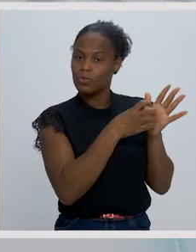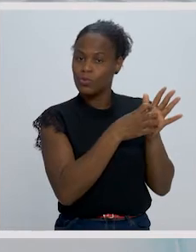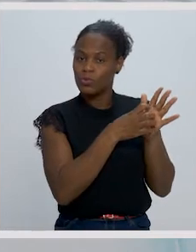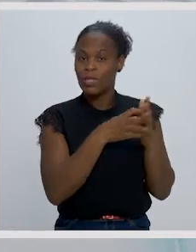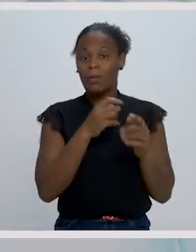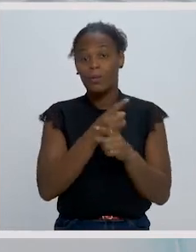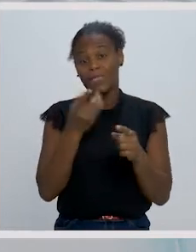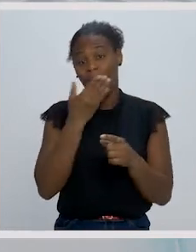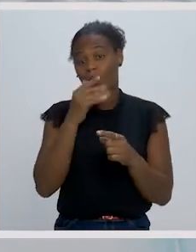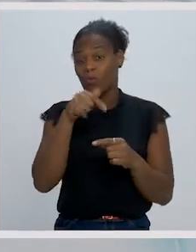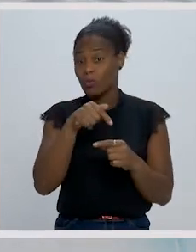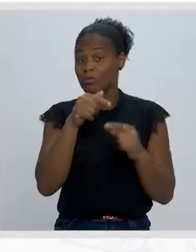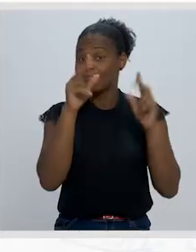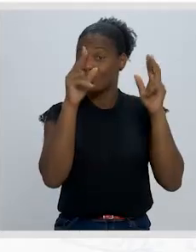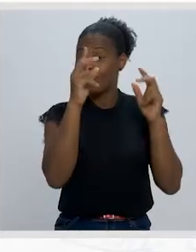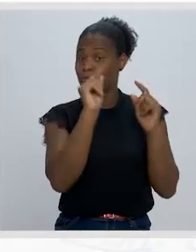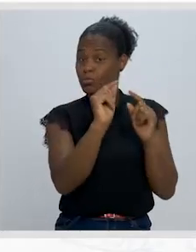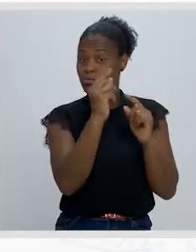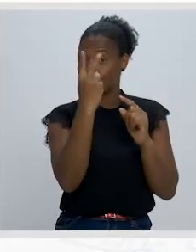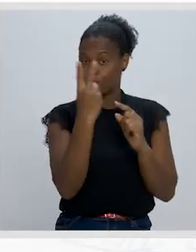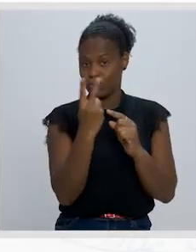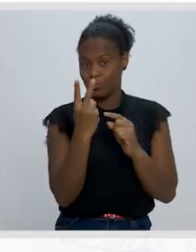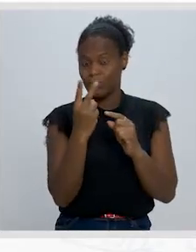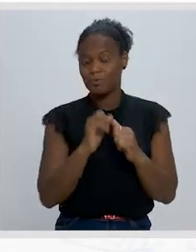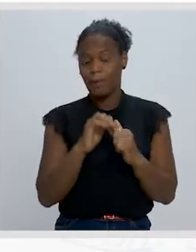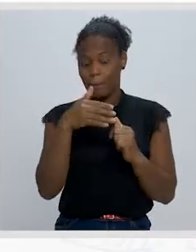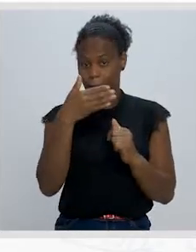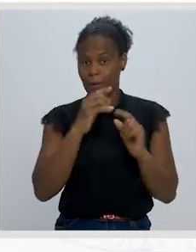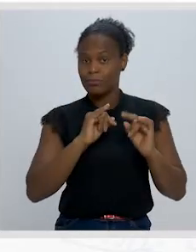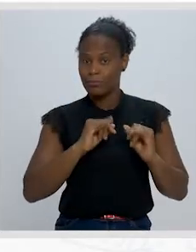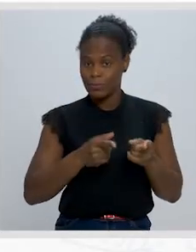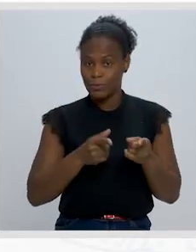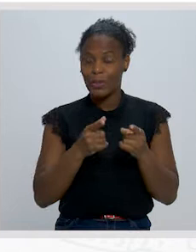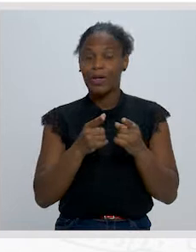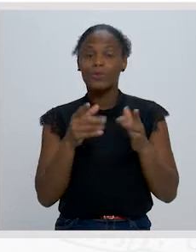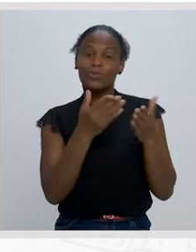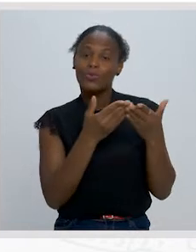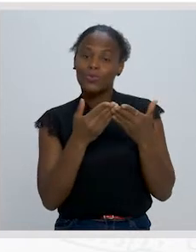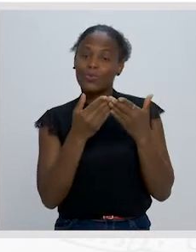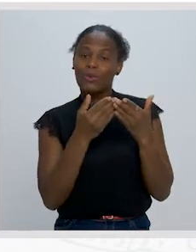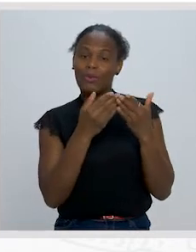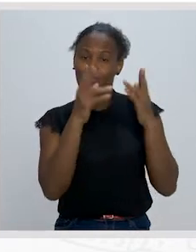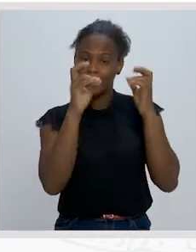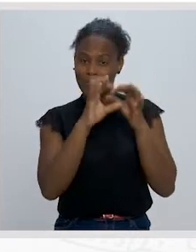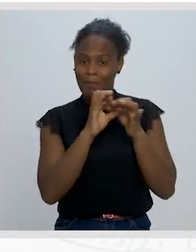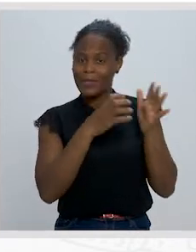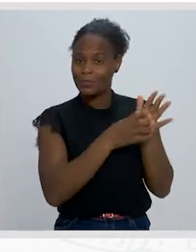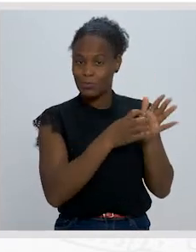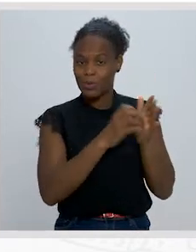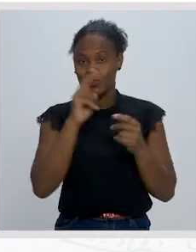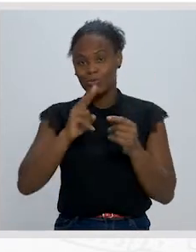nossa aula tem dois pontos. Primeiro ponto, introdução ao estudo do simbolismo. Segundo ponto,